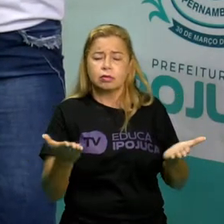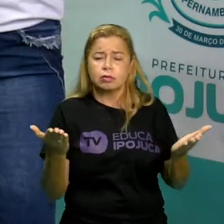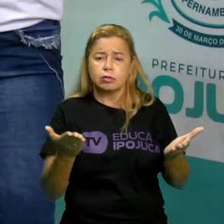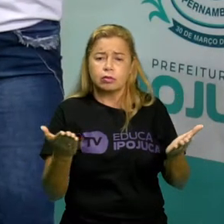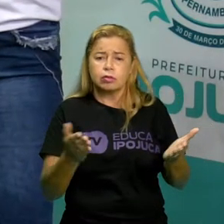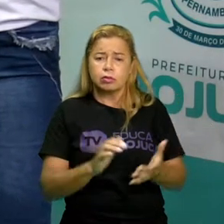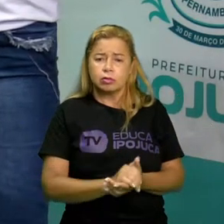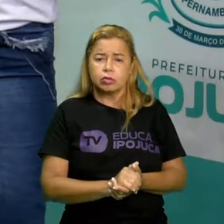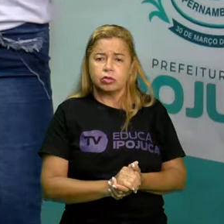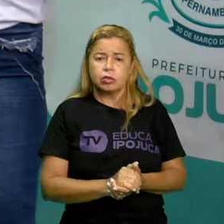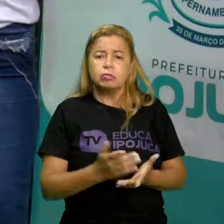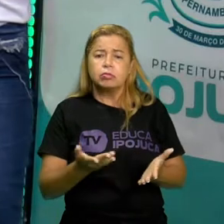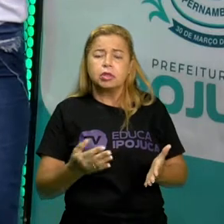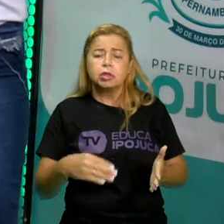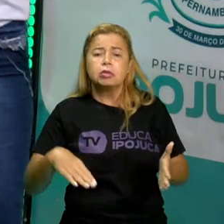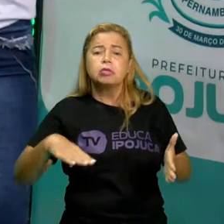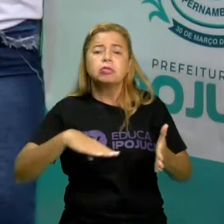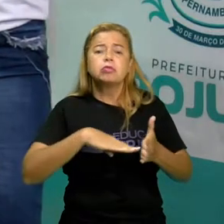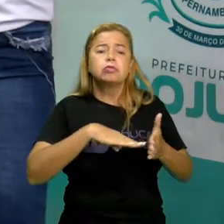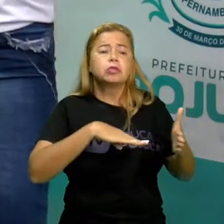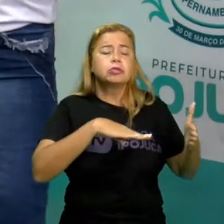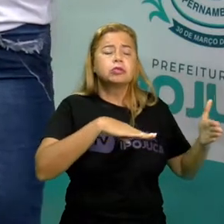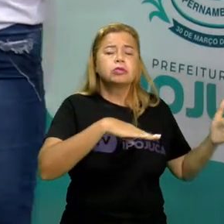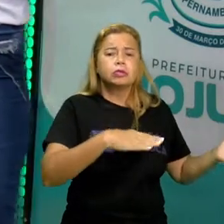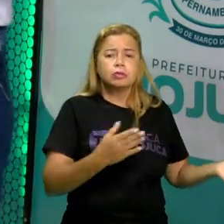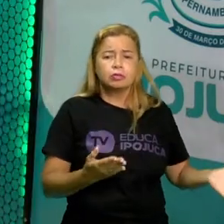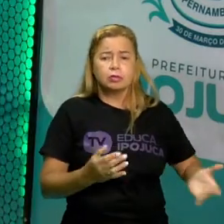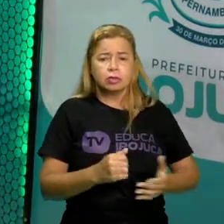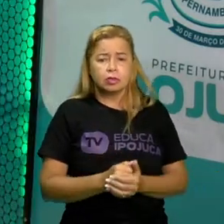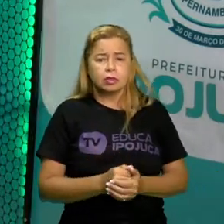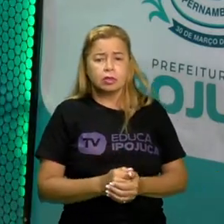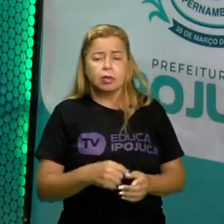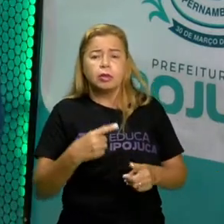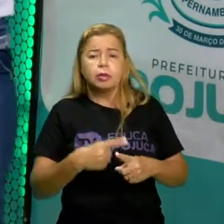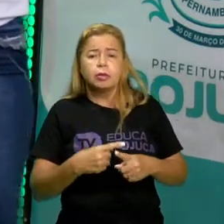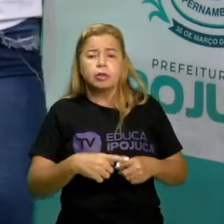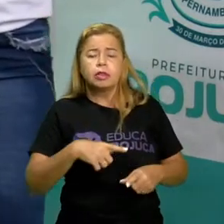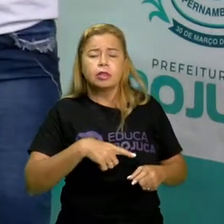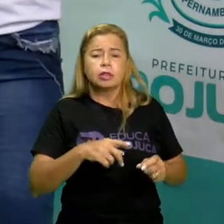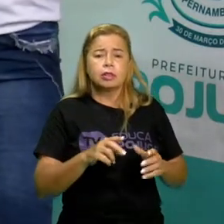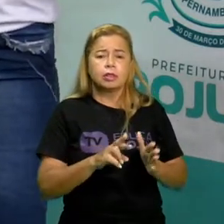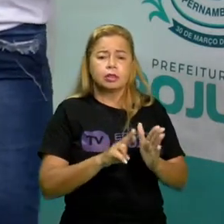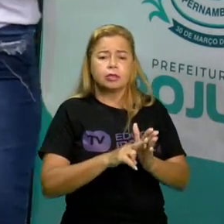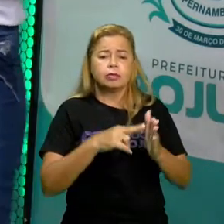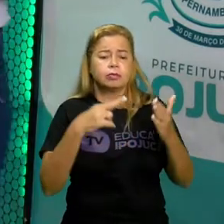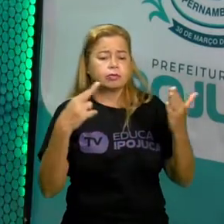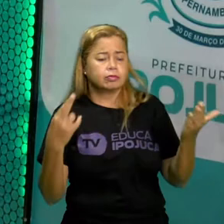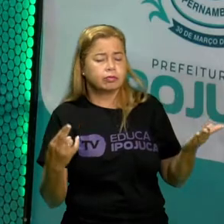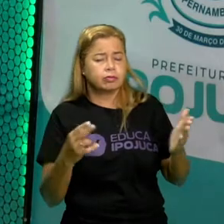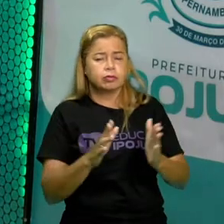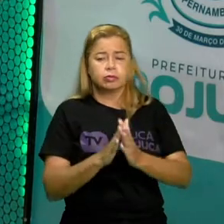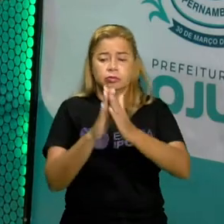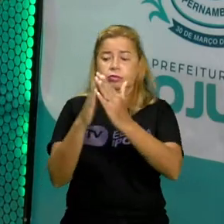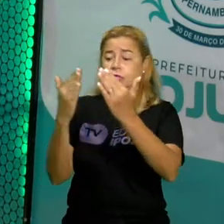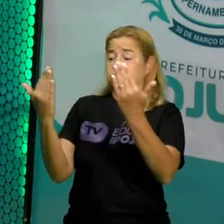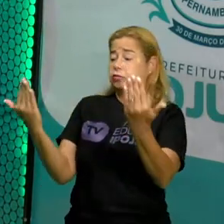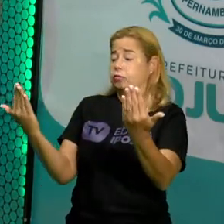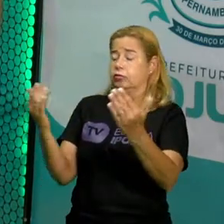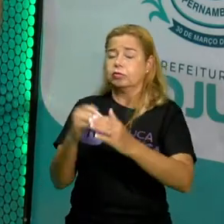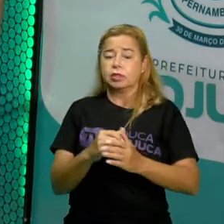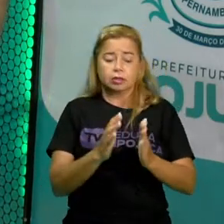materiais escritos? e por que existem revistas? por que que existem jornais